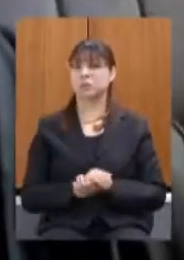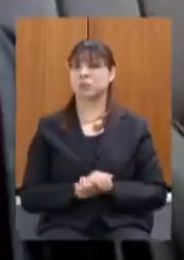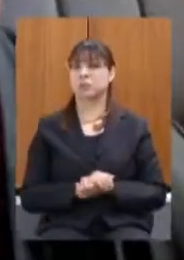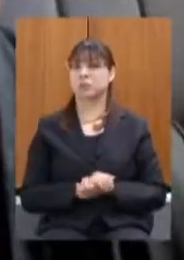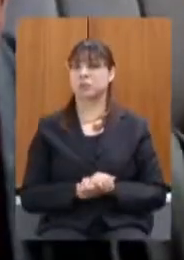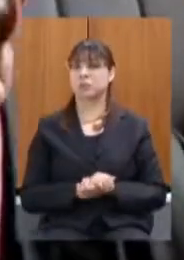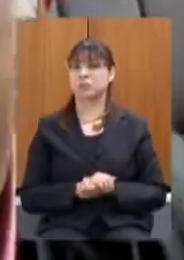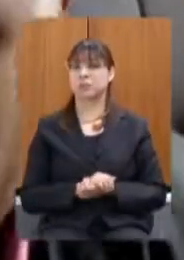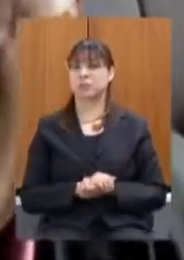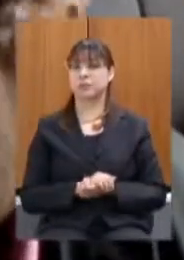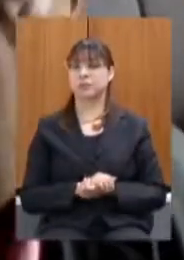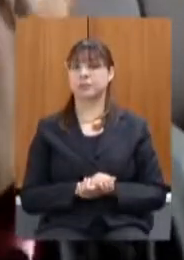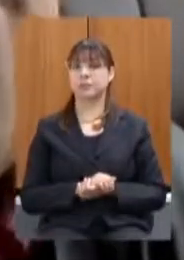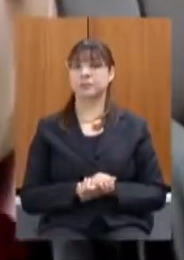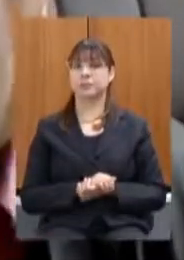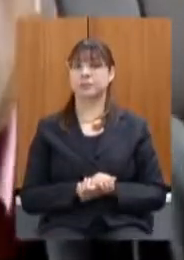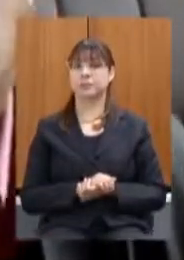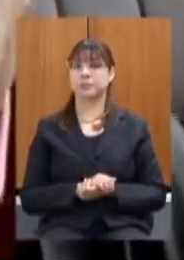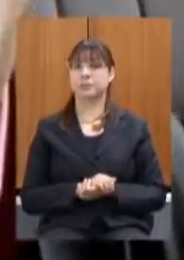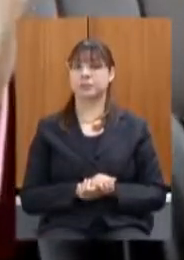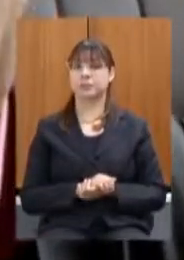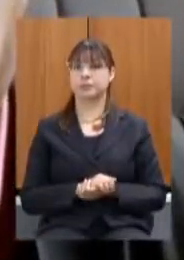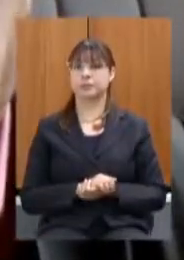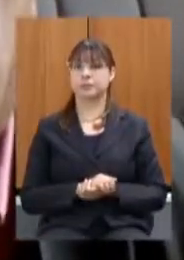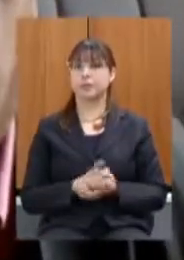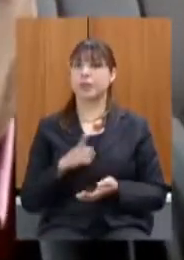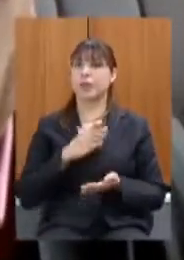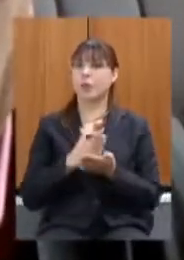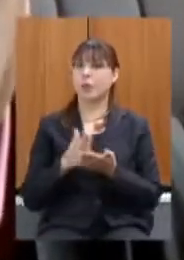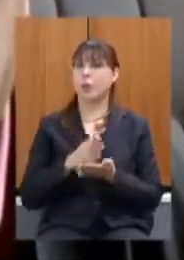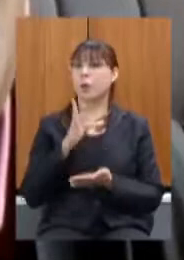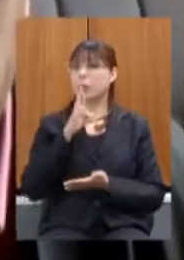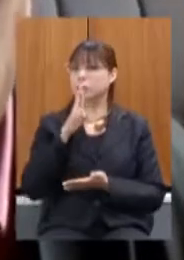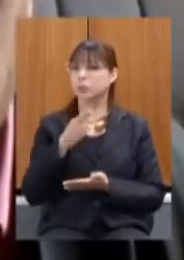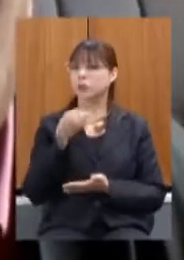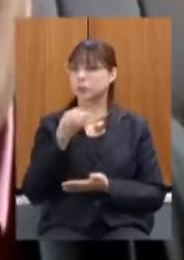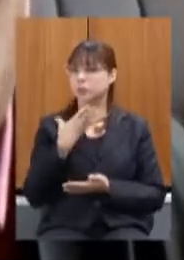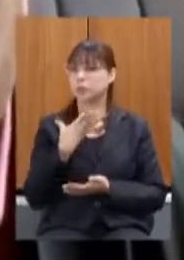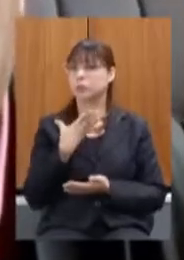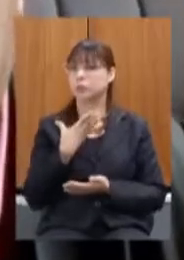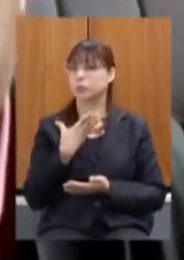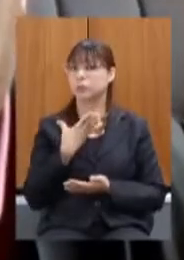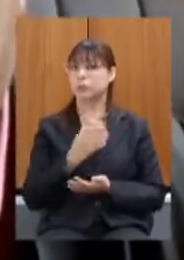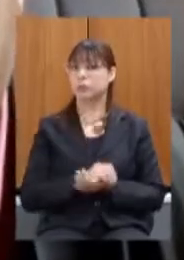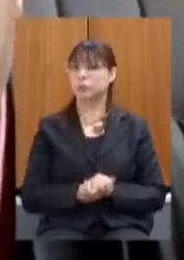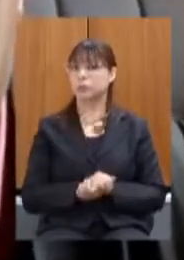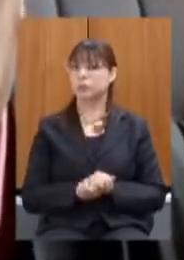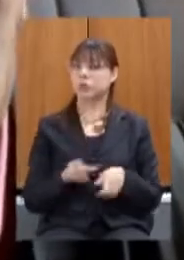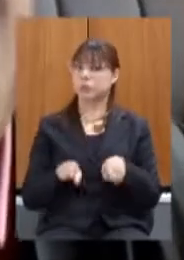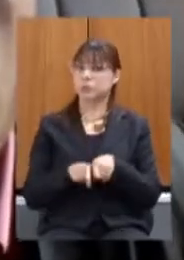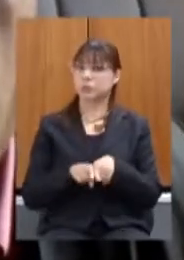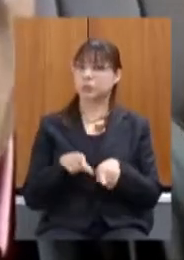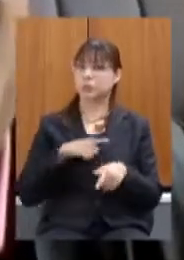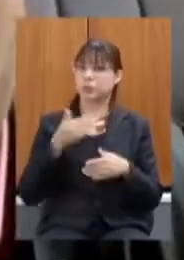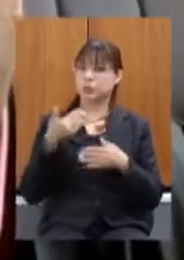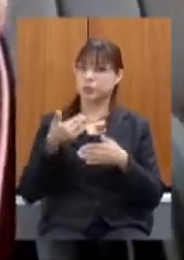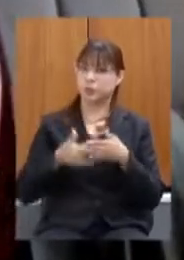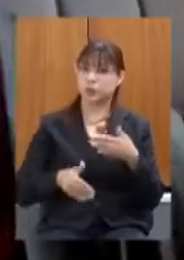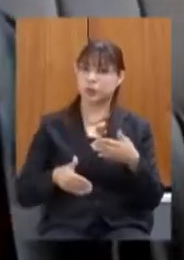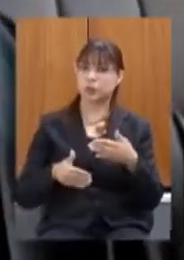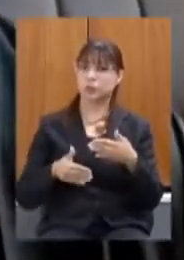alguns resultados muito favoráveis inclusive com descontos é